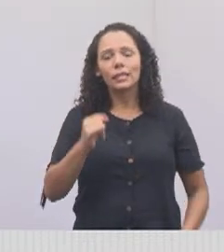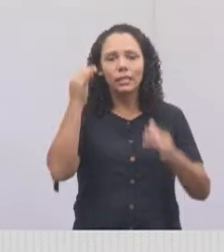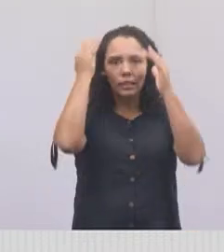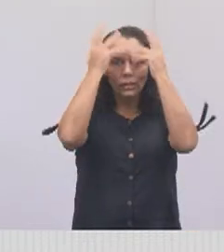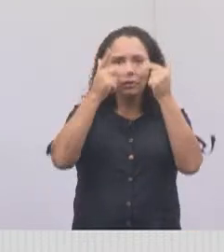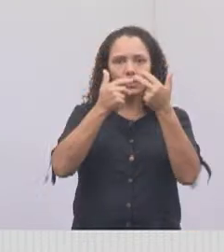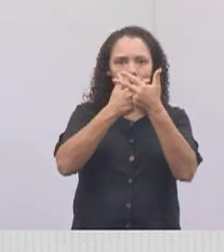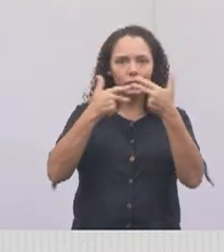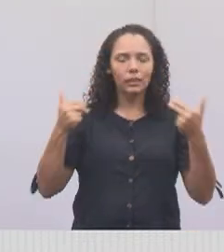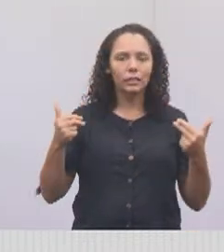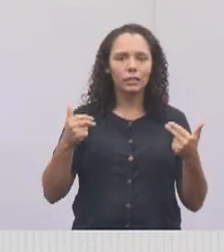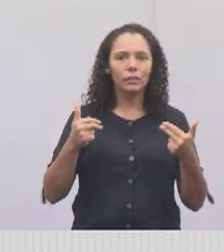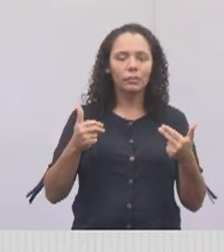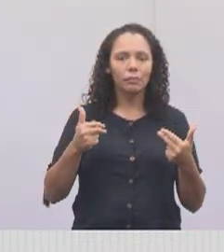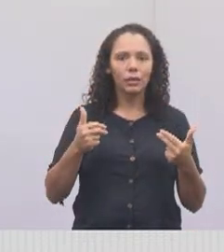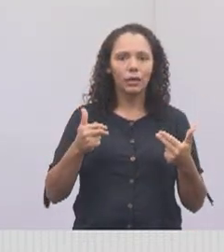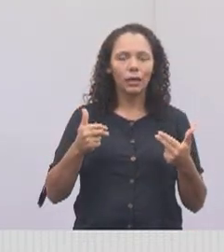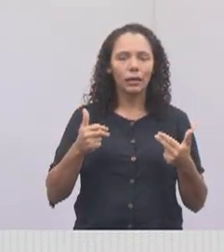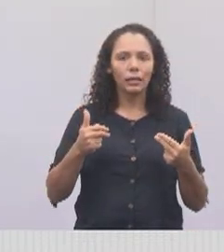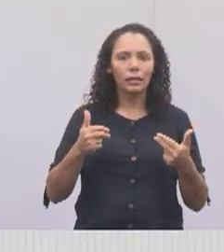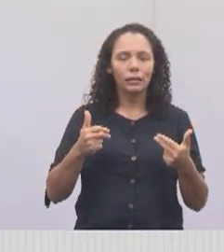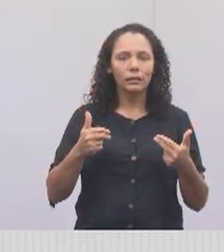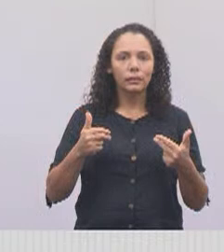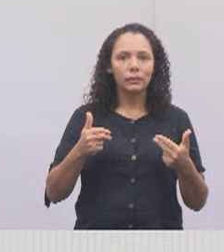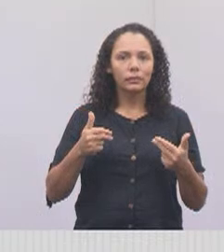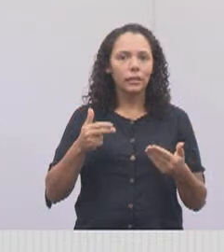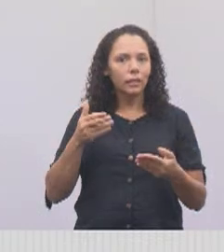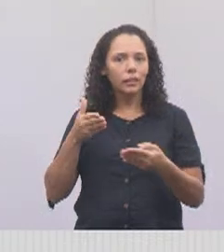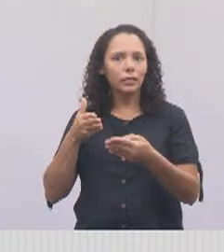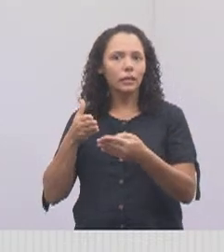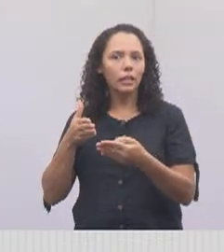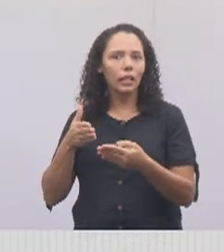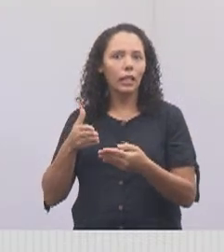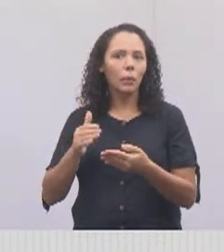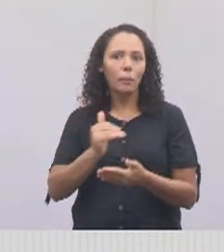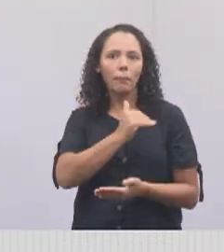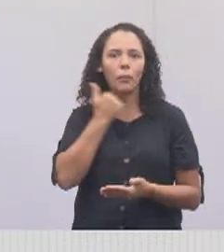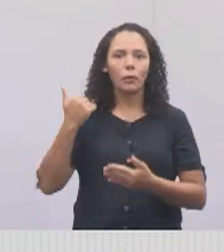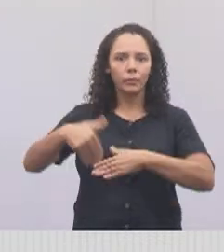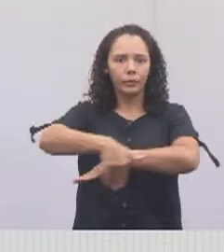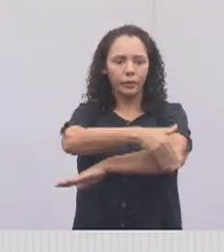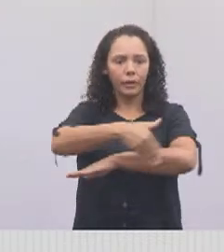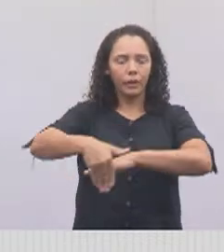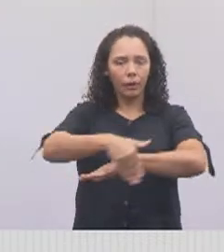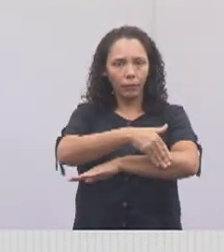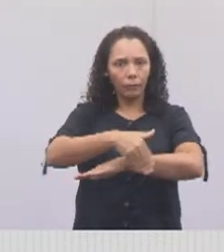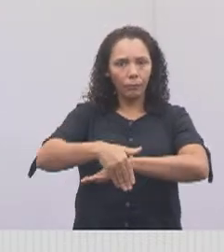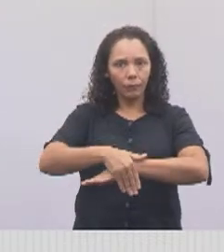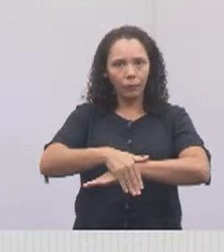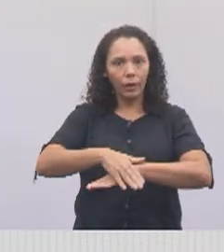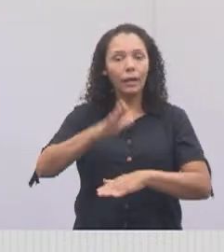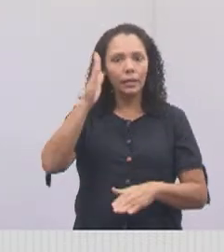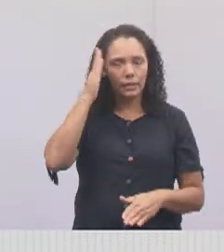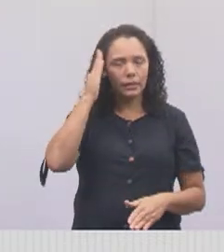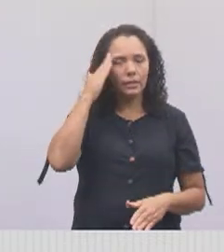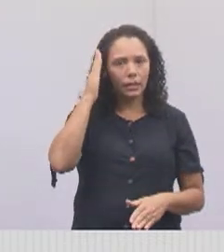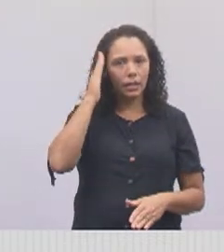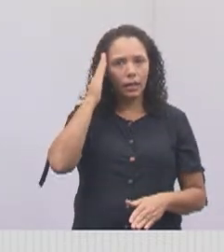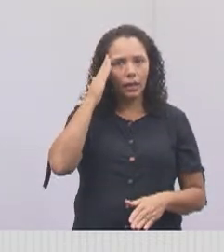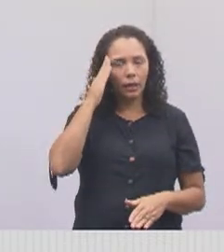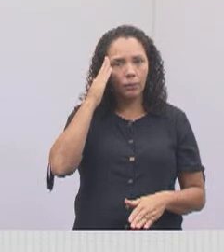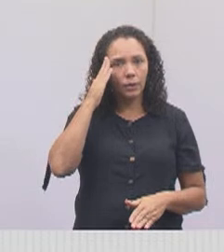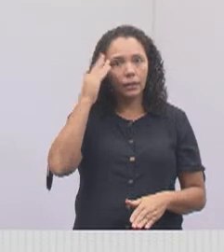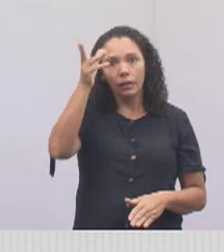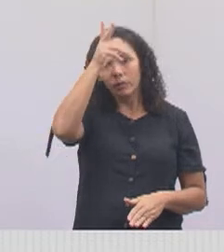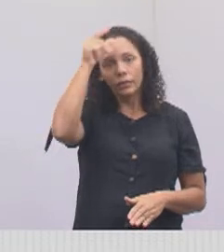mora na zona rural, mesmo na zona urbana, se tem um animal morto na rua, você já sabe que o executivo tem a obrigação